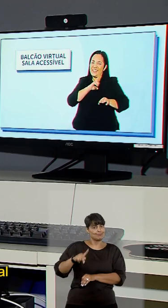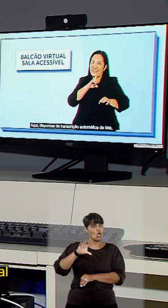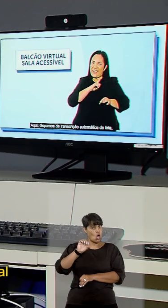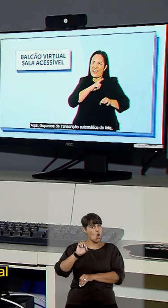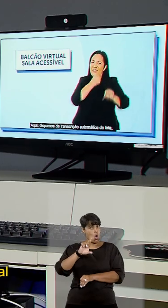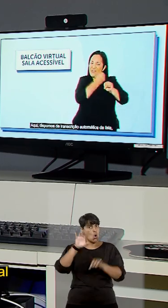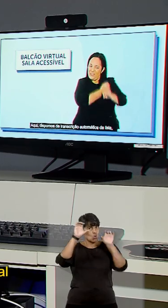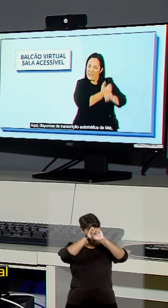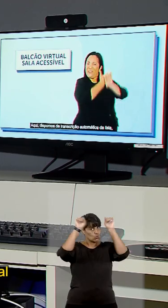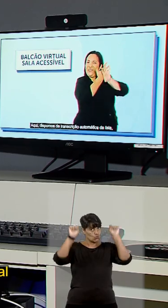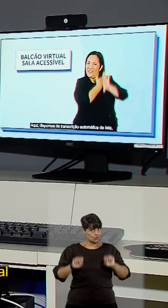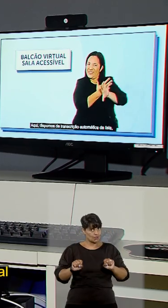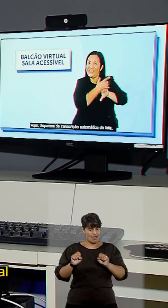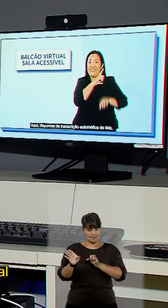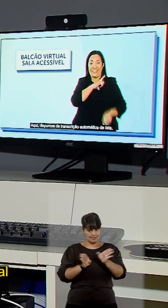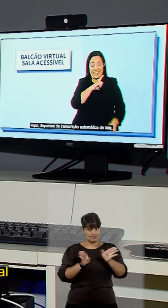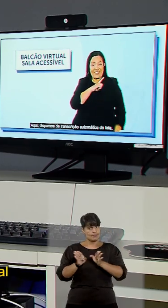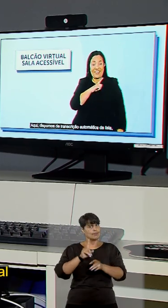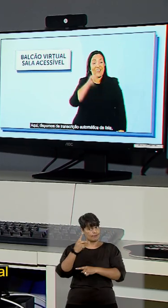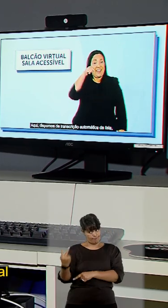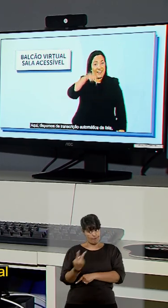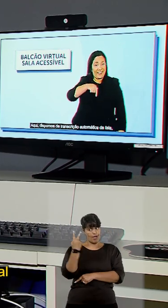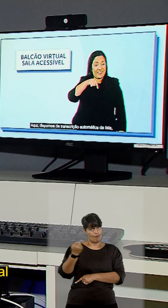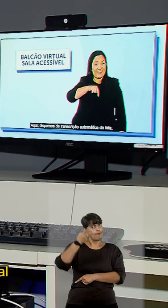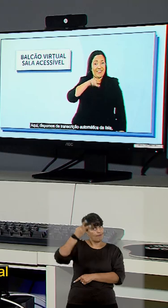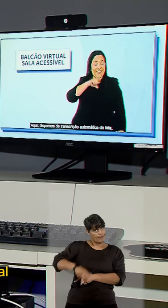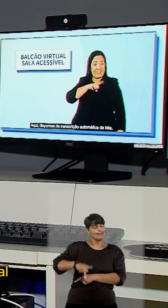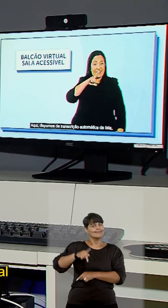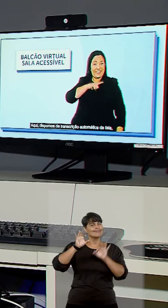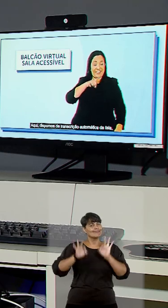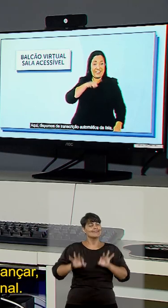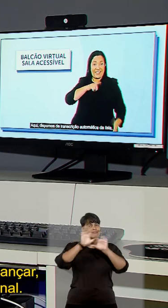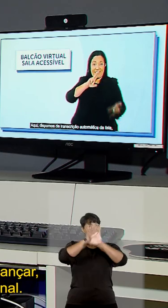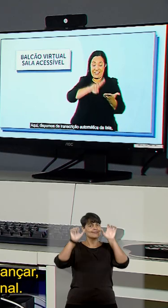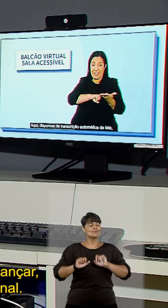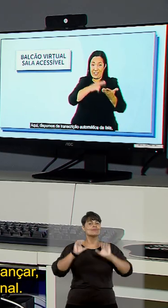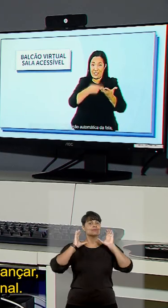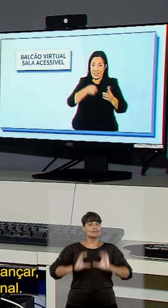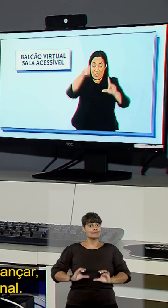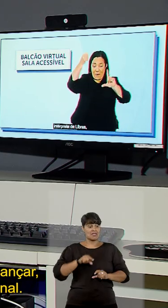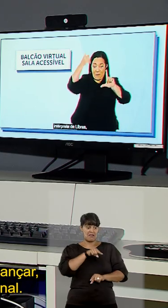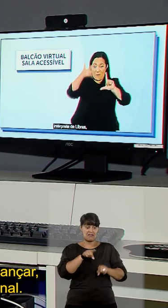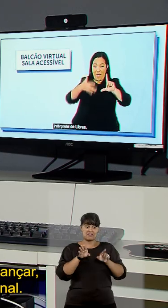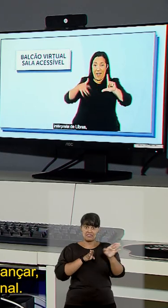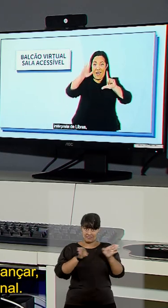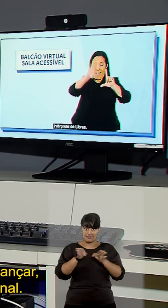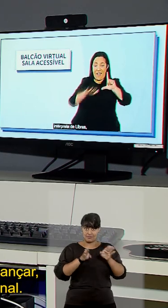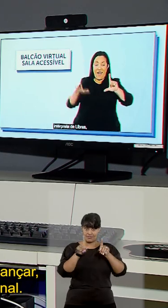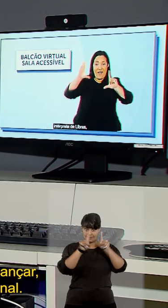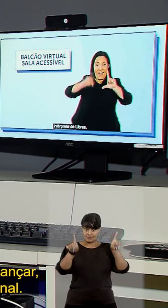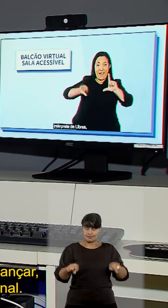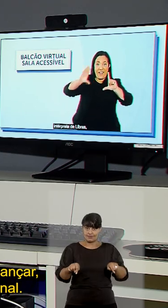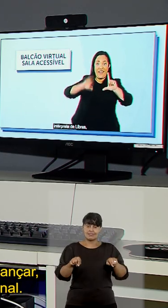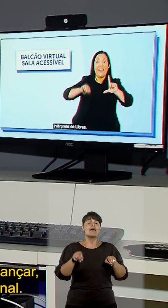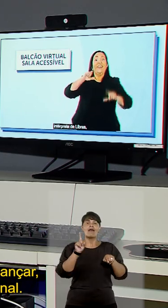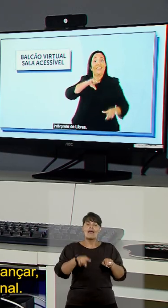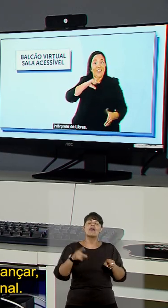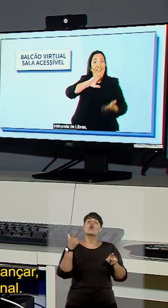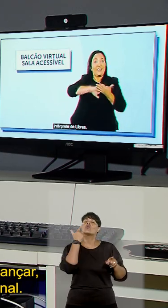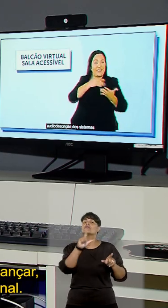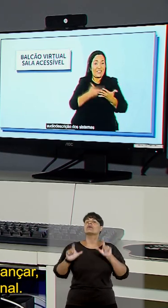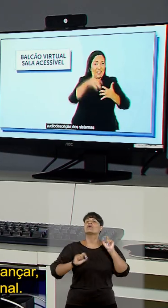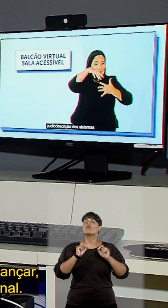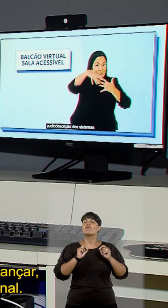acessibilidade é um valor institucional do Tribunal da Cidadania e a sala acessível faz parte da meta de alcançar até